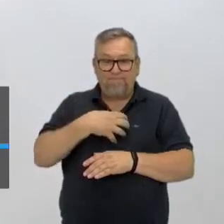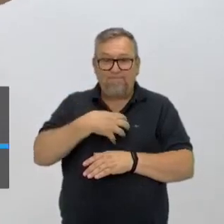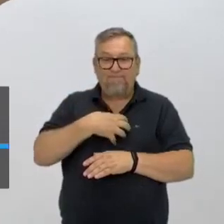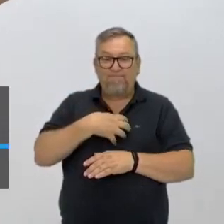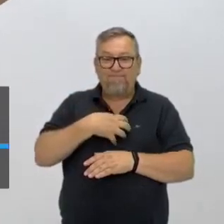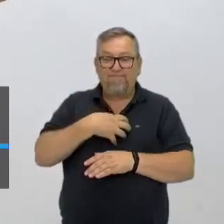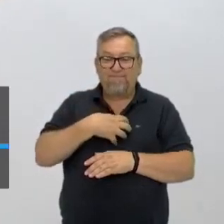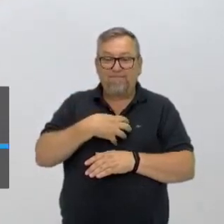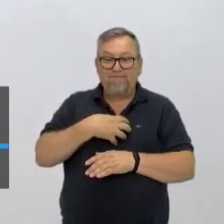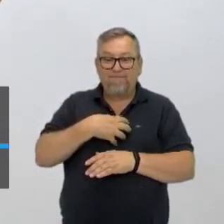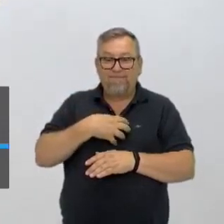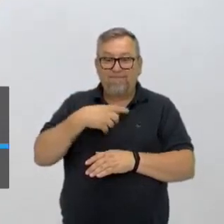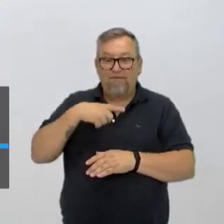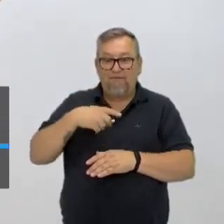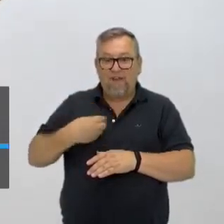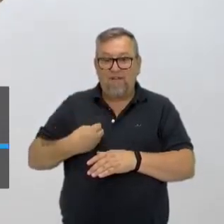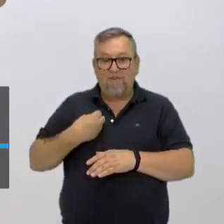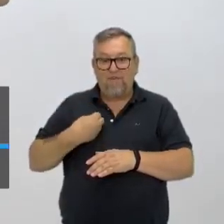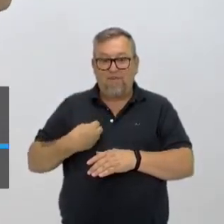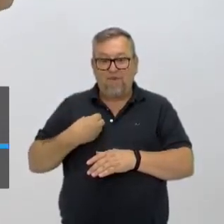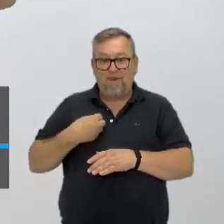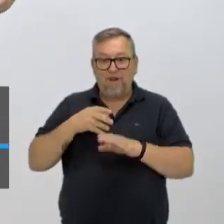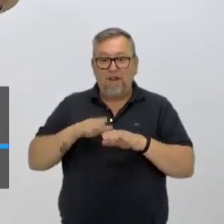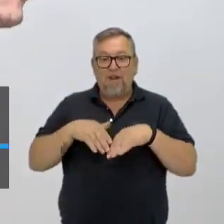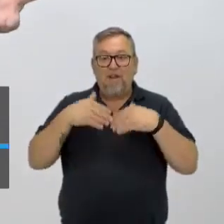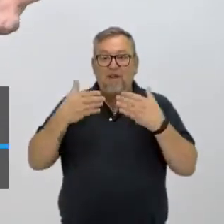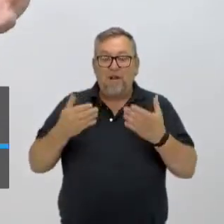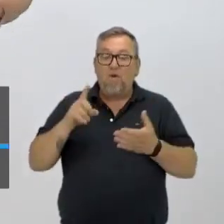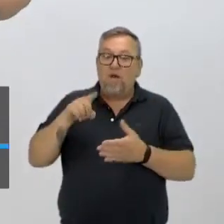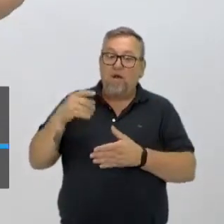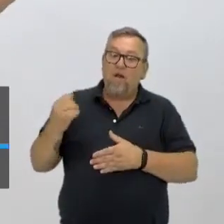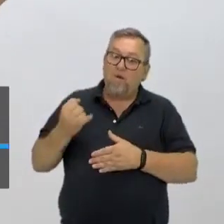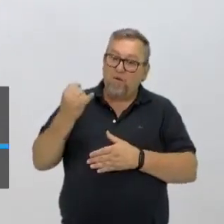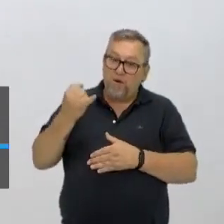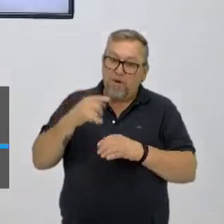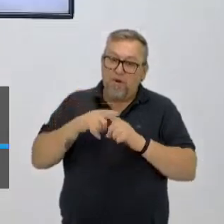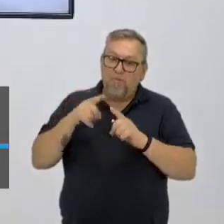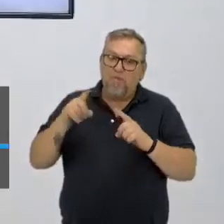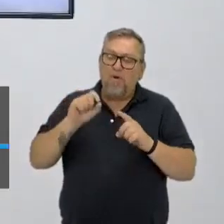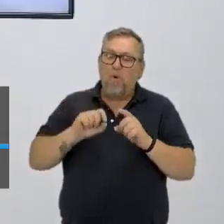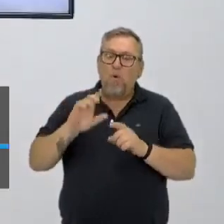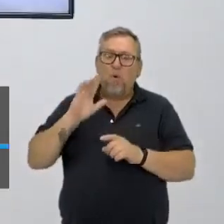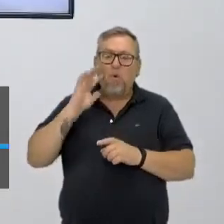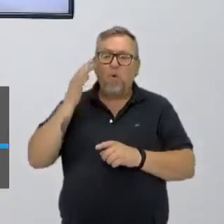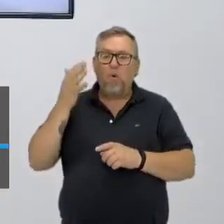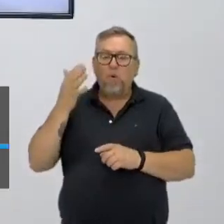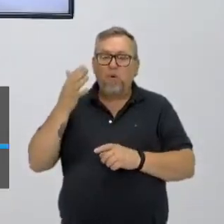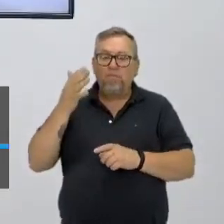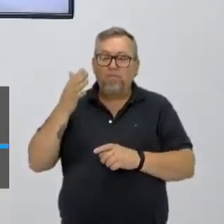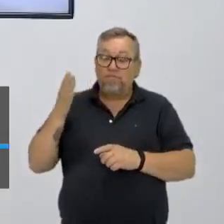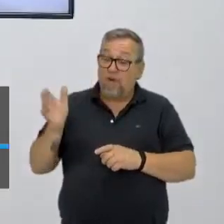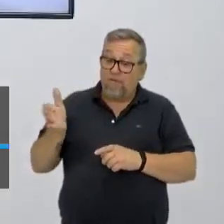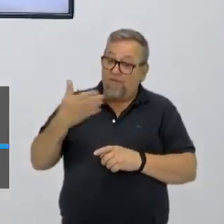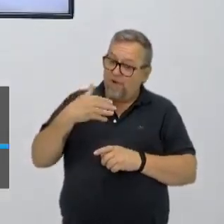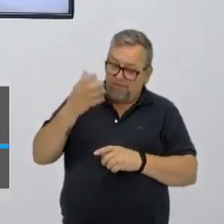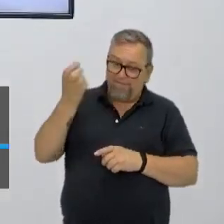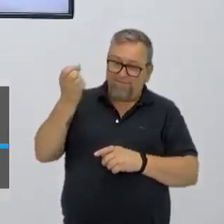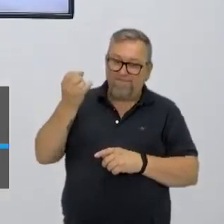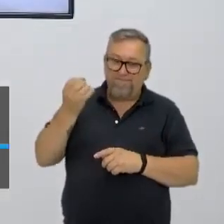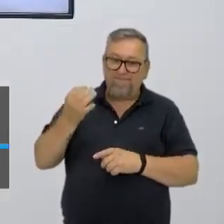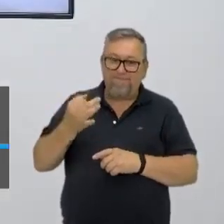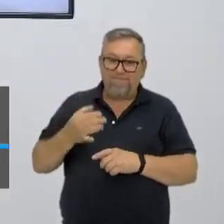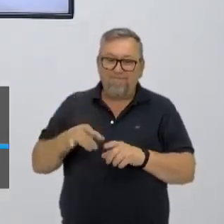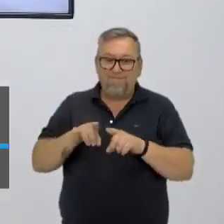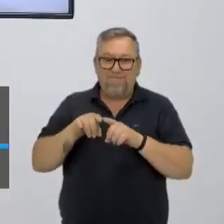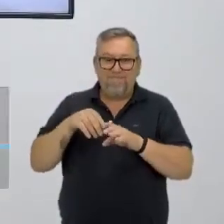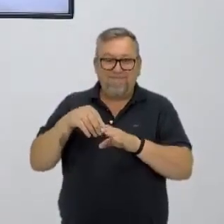de ter vida. Então, ele é importante. Mas o que está pegando? Vem comigo então que a gente vai saber. Aí eu já